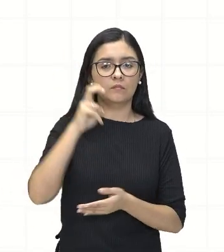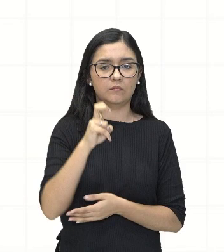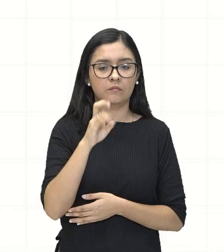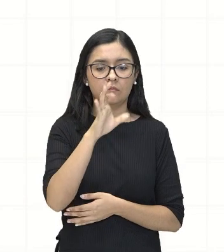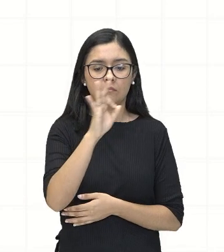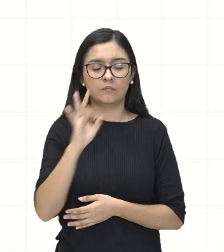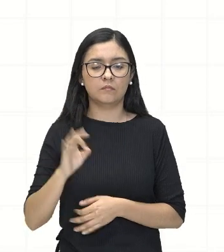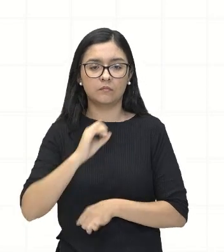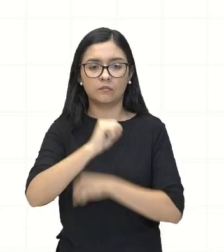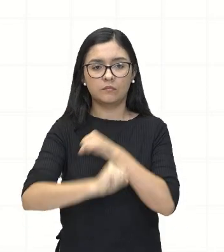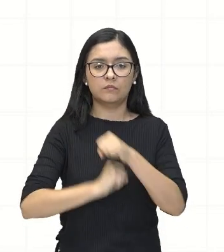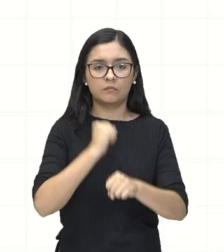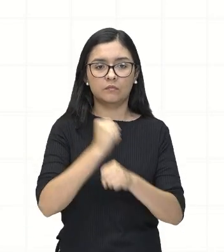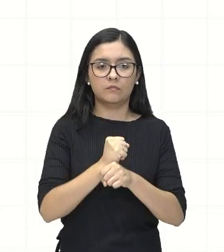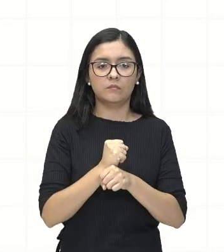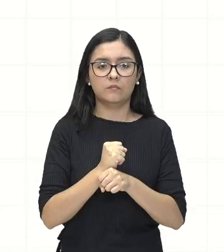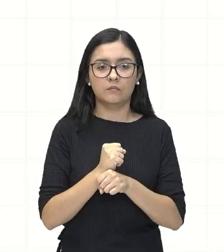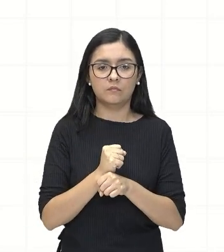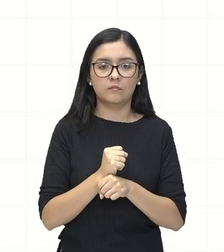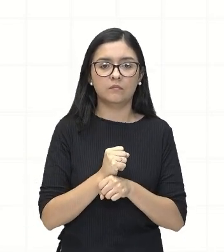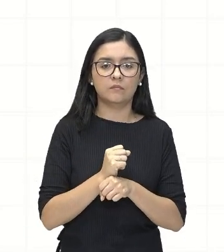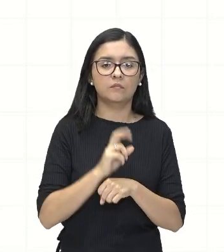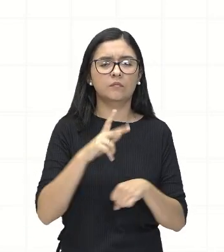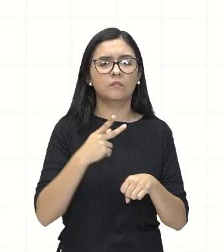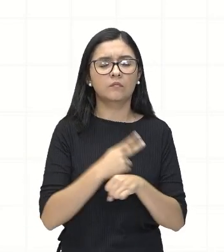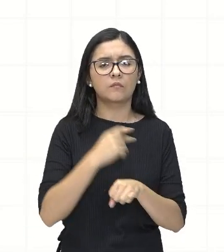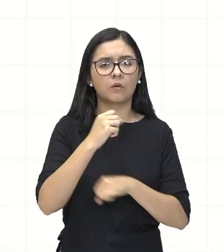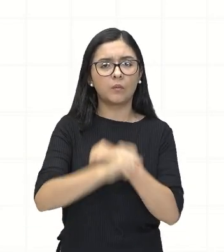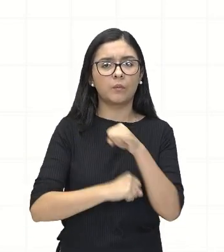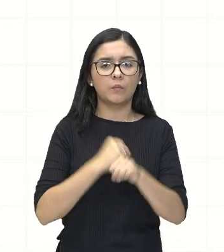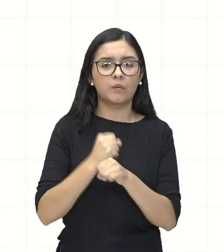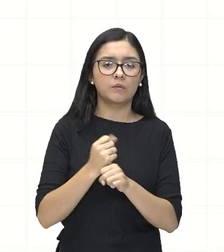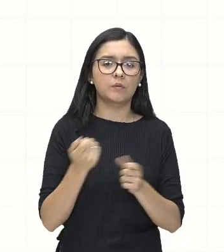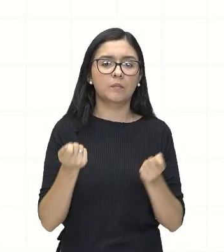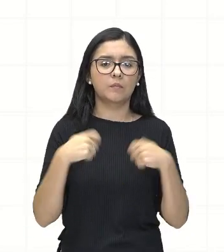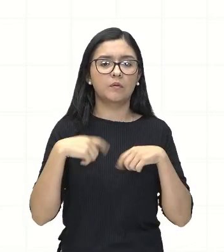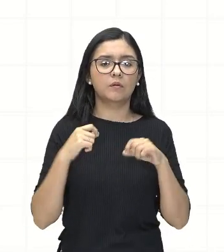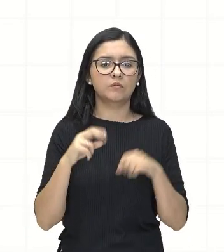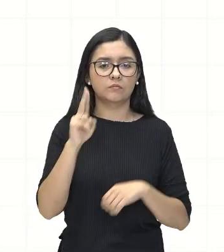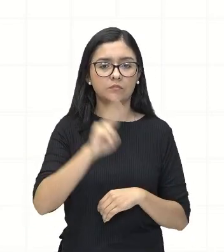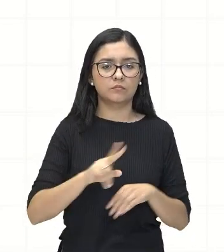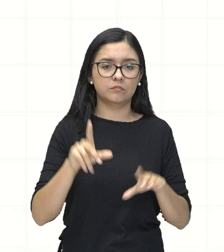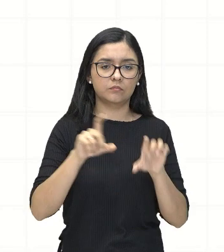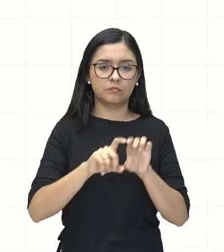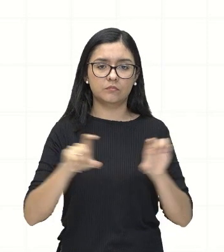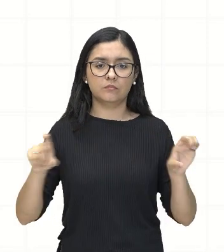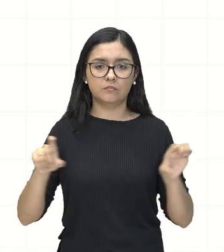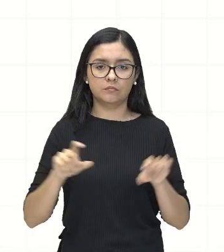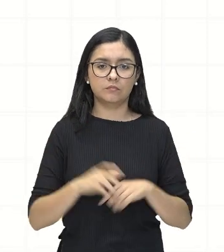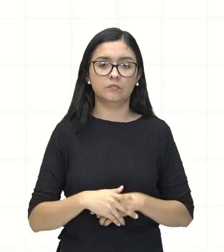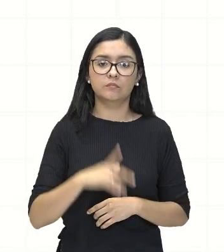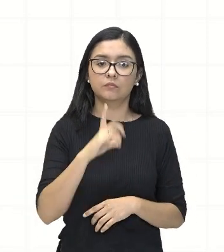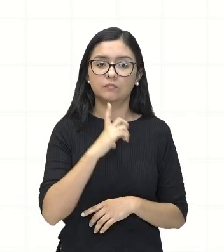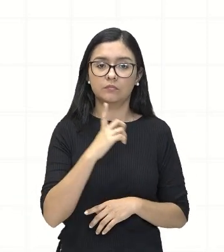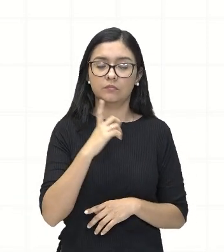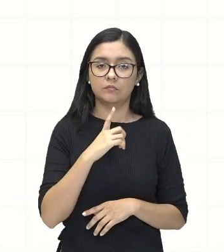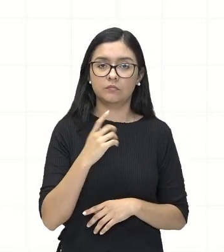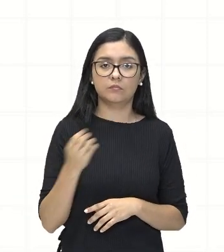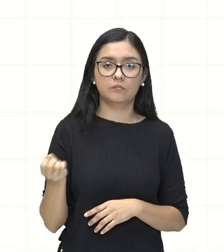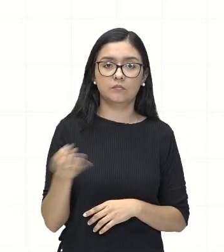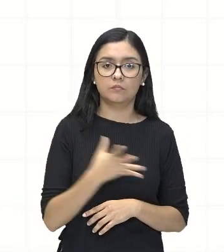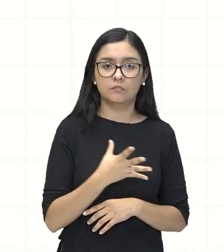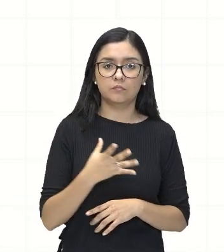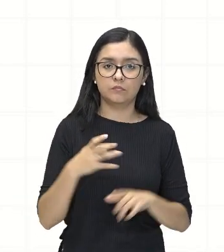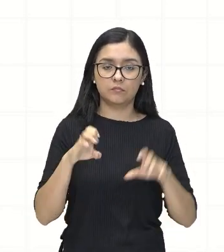O montante acumulado após ter anos pode ser modelado pela equação. Aí nós temos mais uma equação aqui.